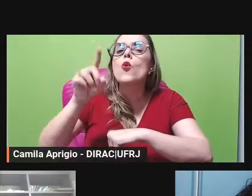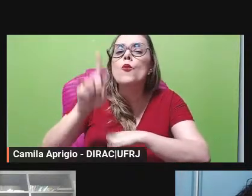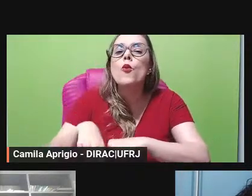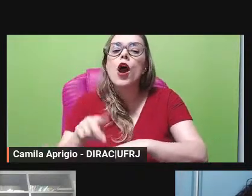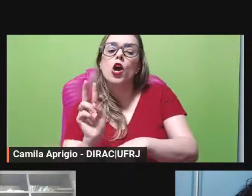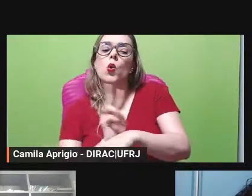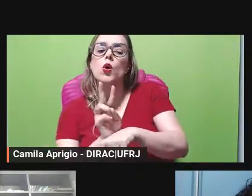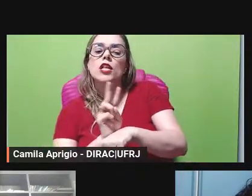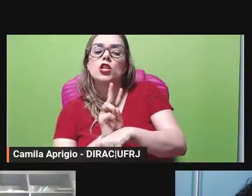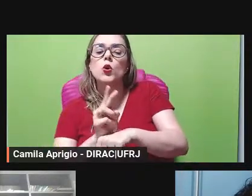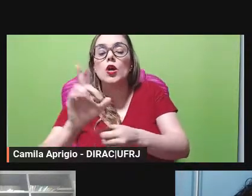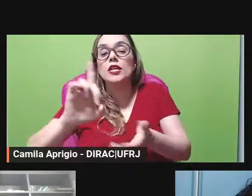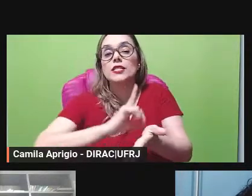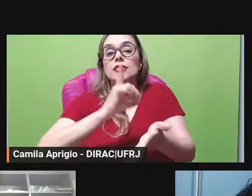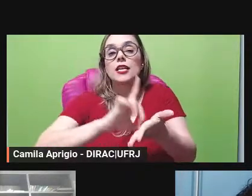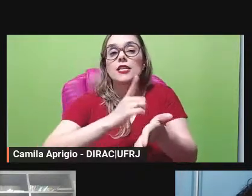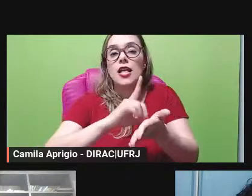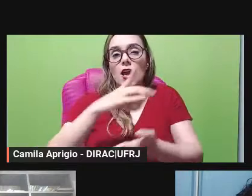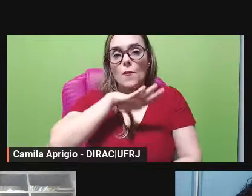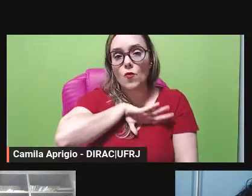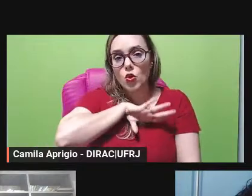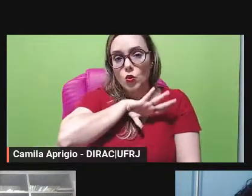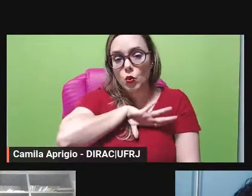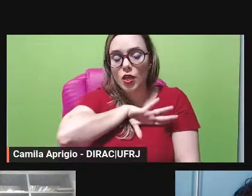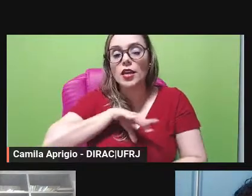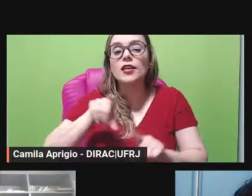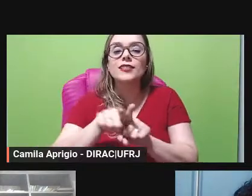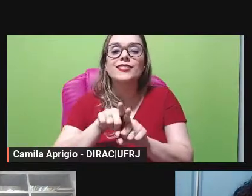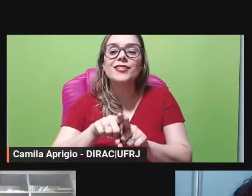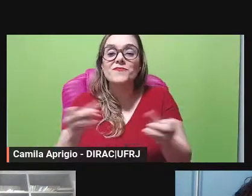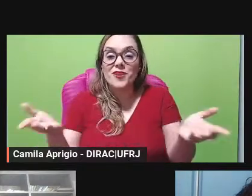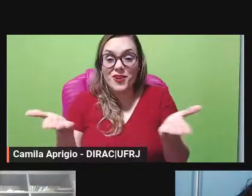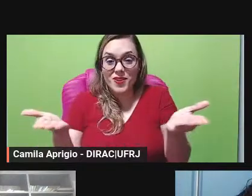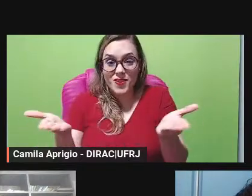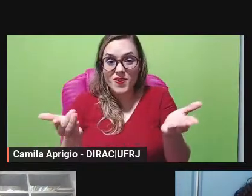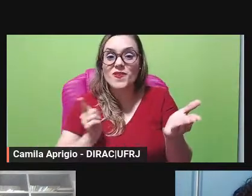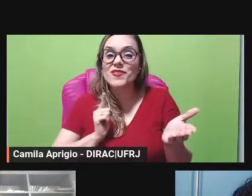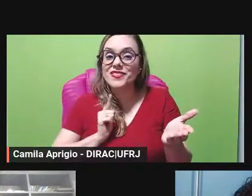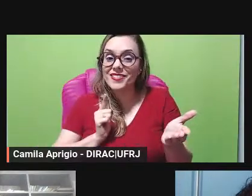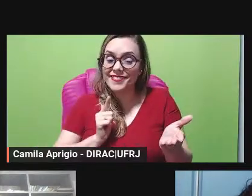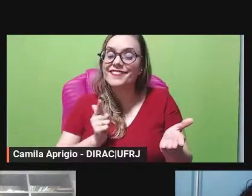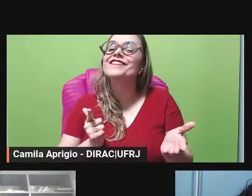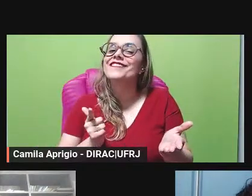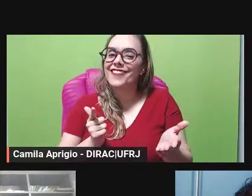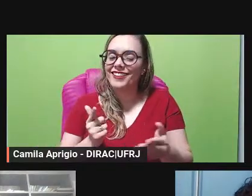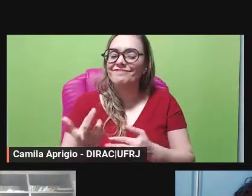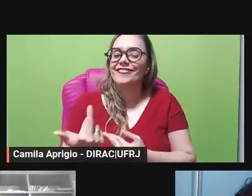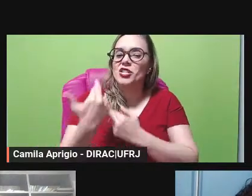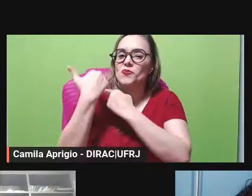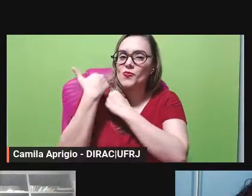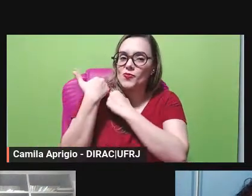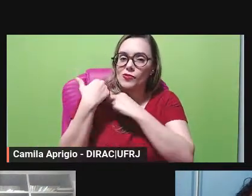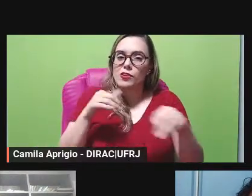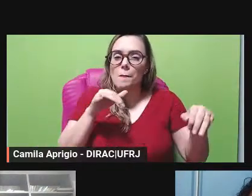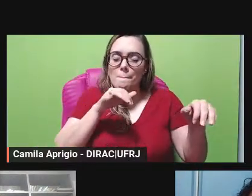editora do blog da fábula é um blog incrível que a gente vai colocar aqui